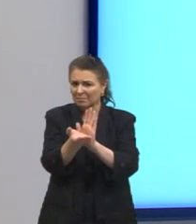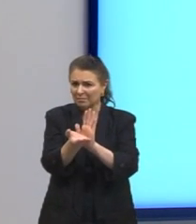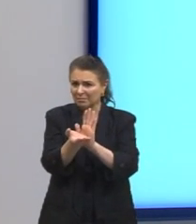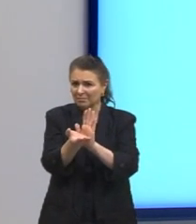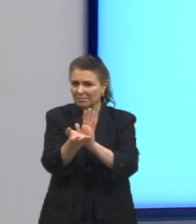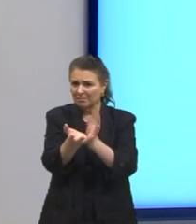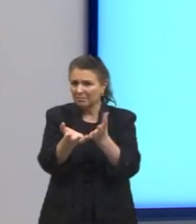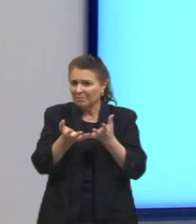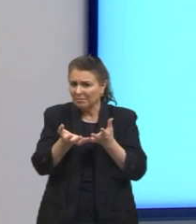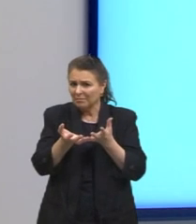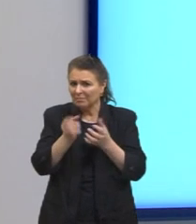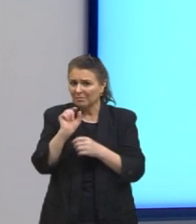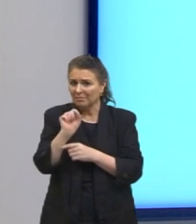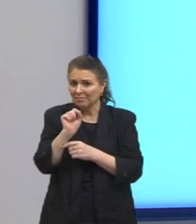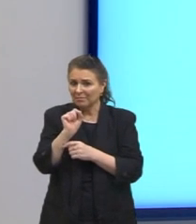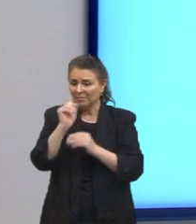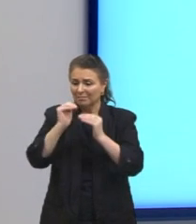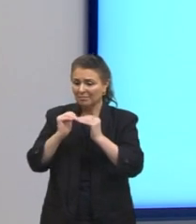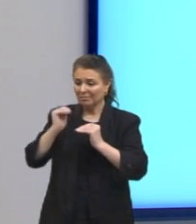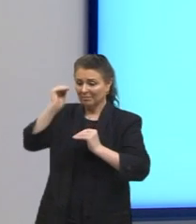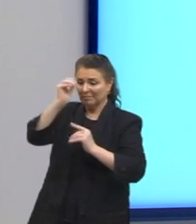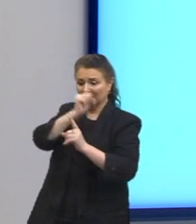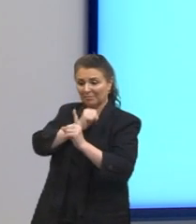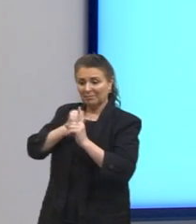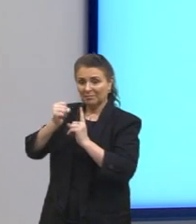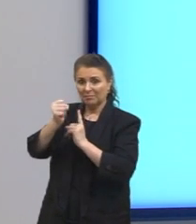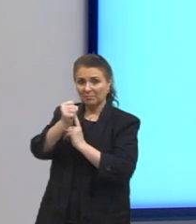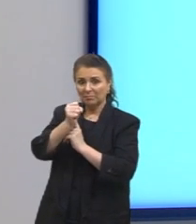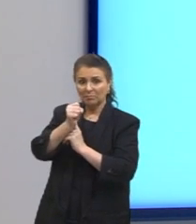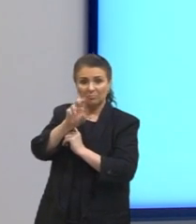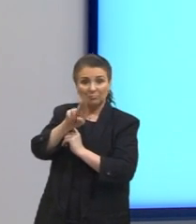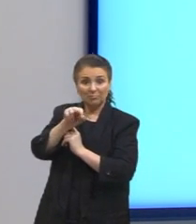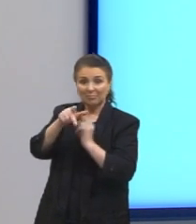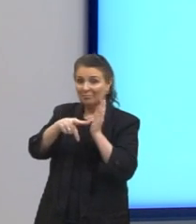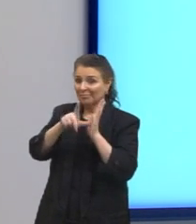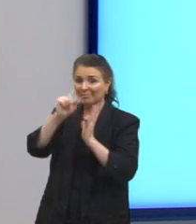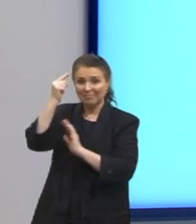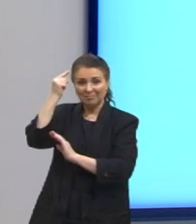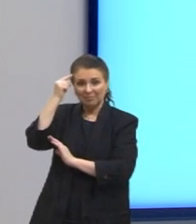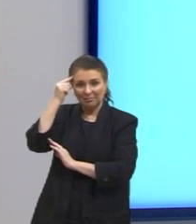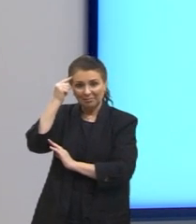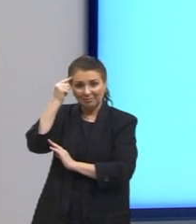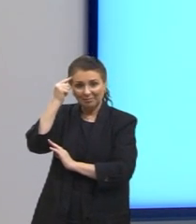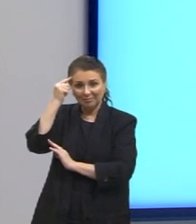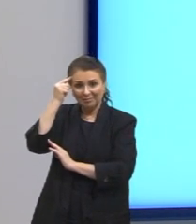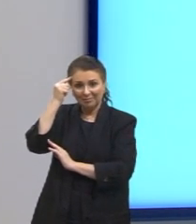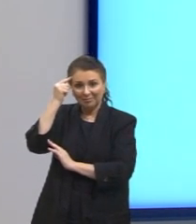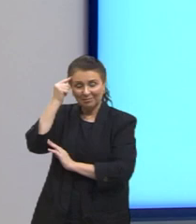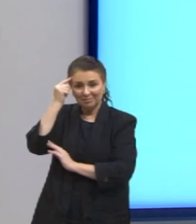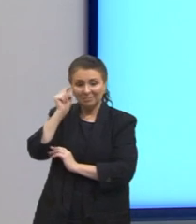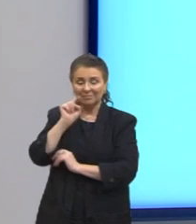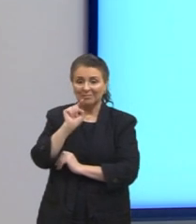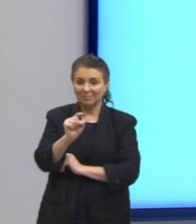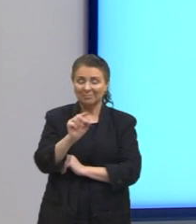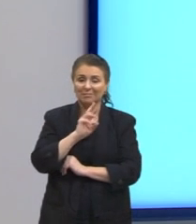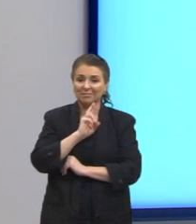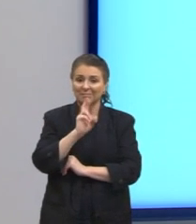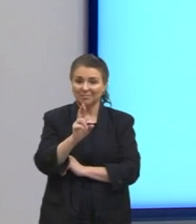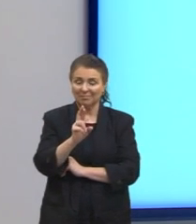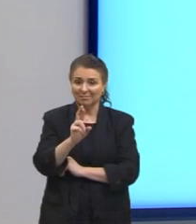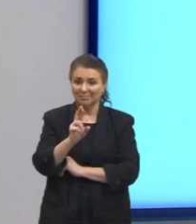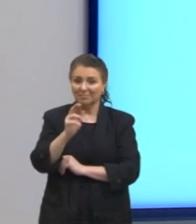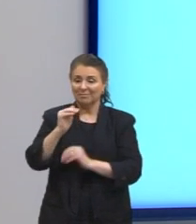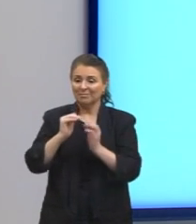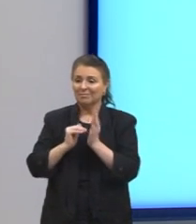dela, que ela teve, jamais seria pensada por alguém. Então, essa aqui é a nossa resposta. A